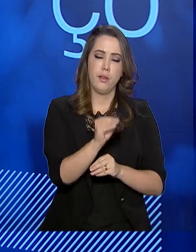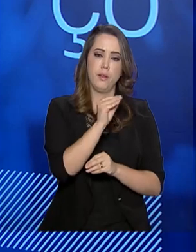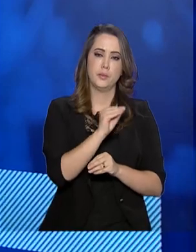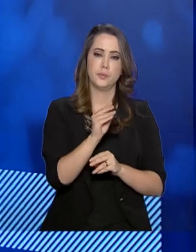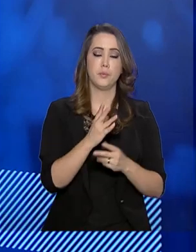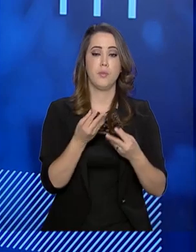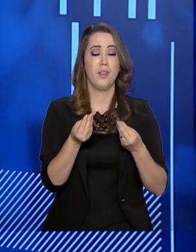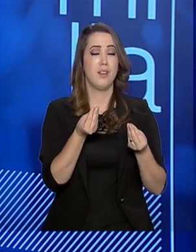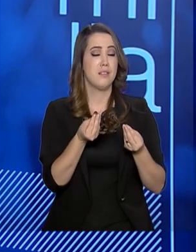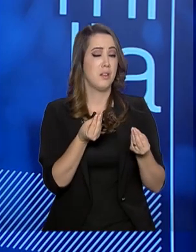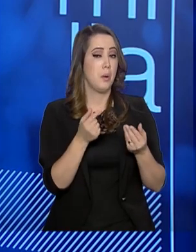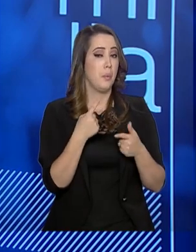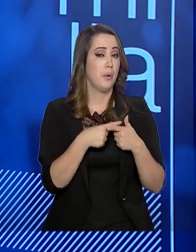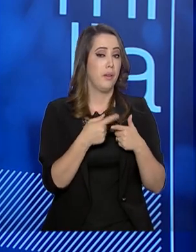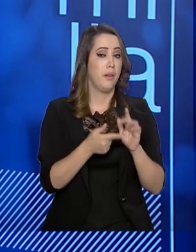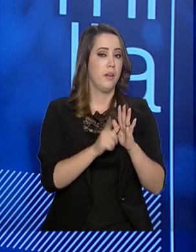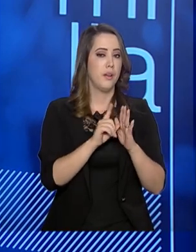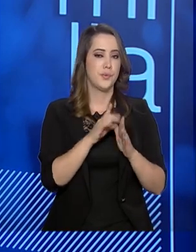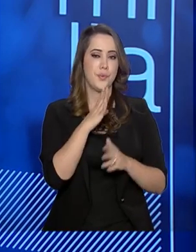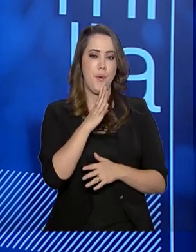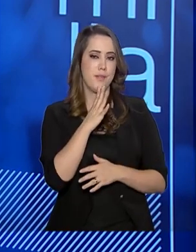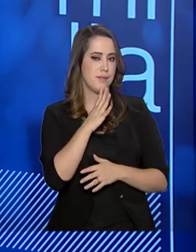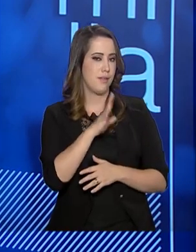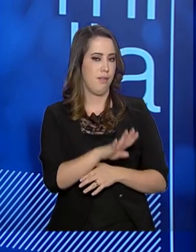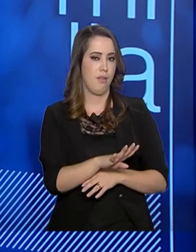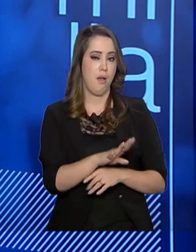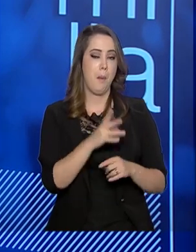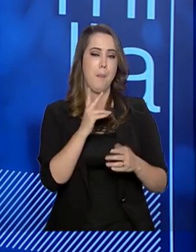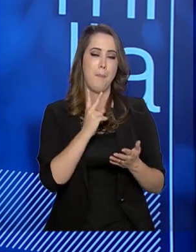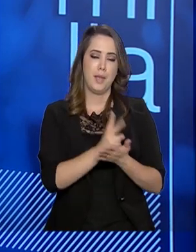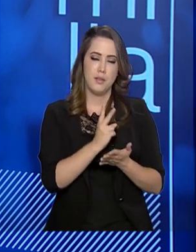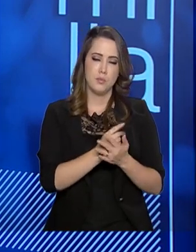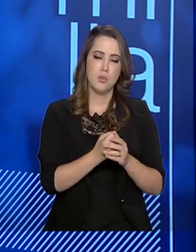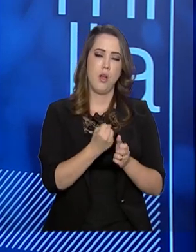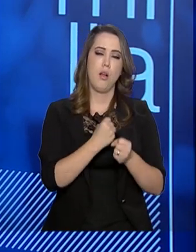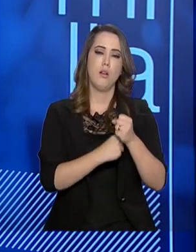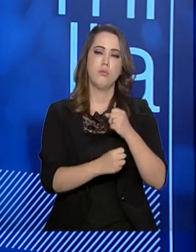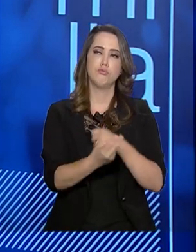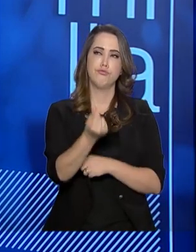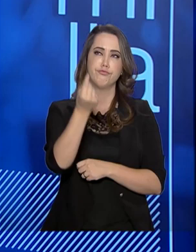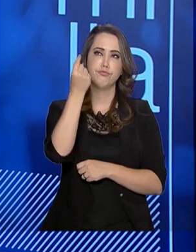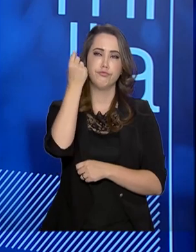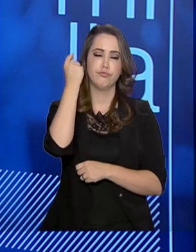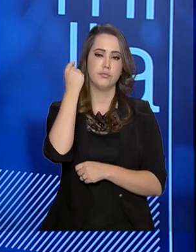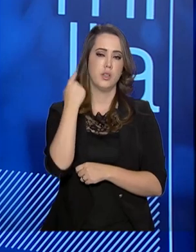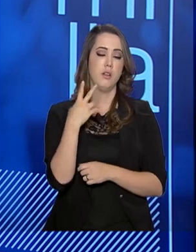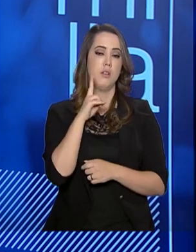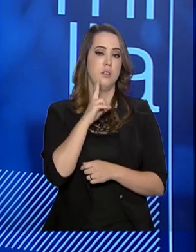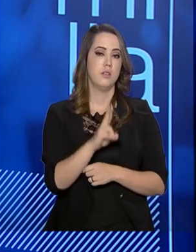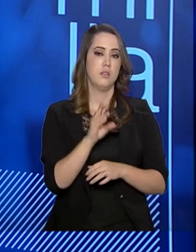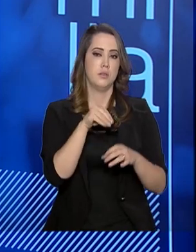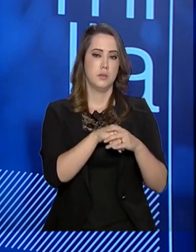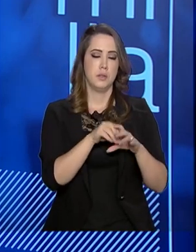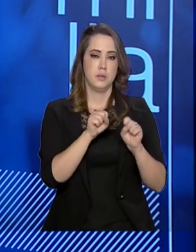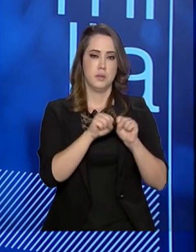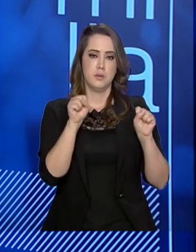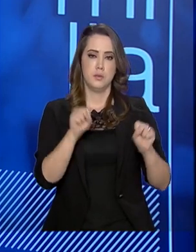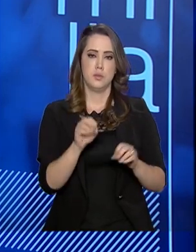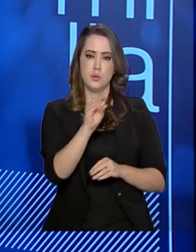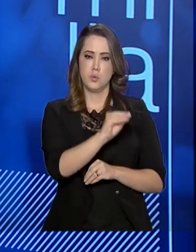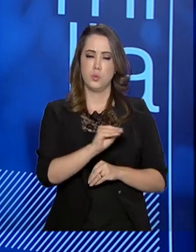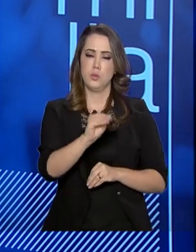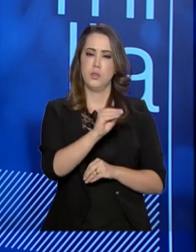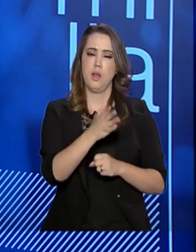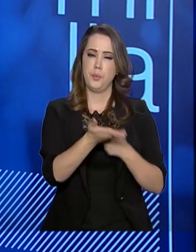forma de tratamento que até então não havia sido reconhecida, embora seja antiga, não havia sido reconhecida dentro do sistema de atenção